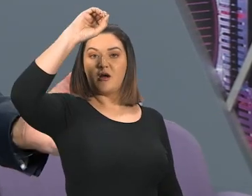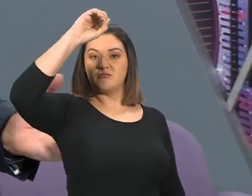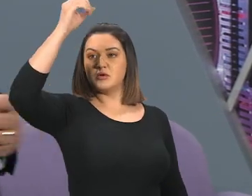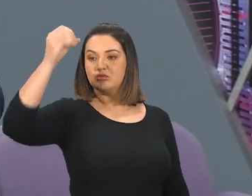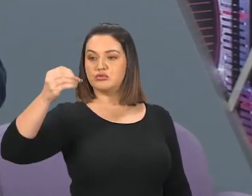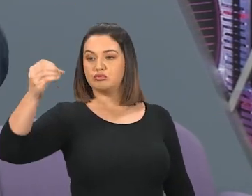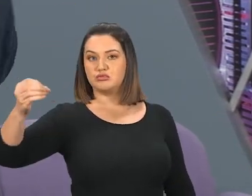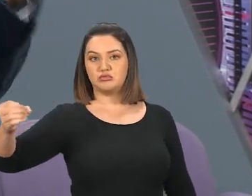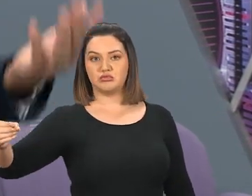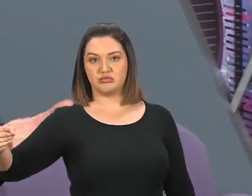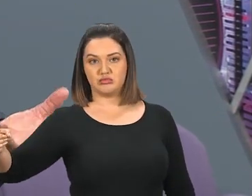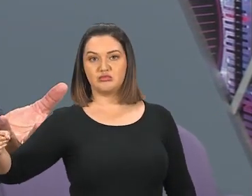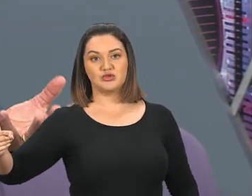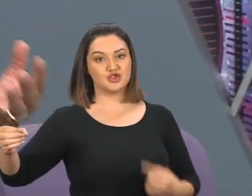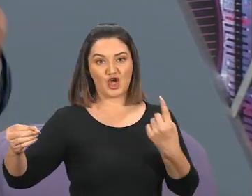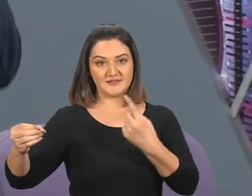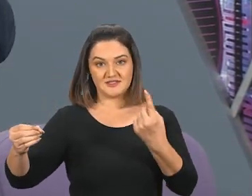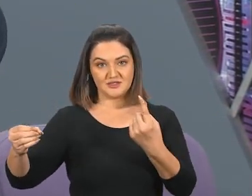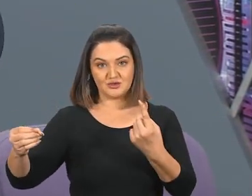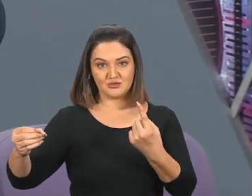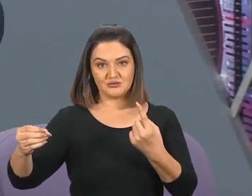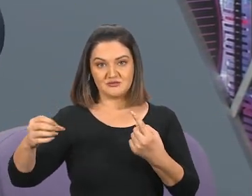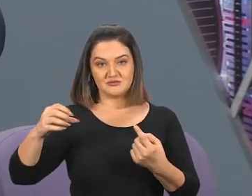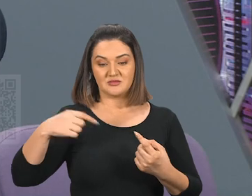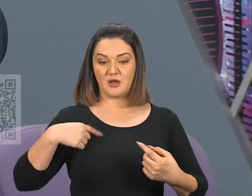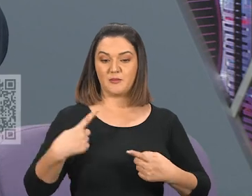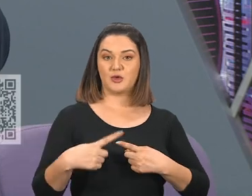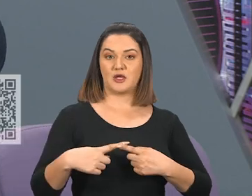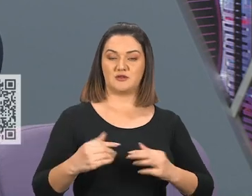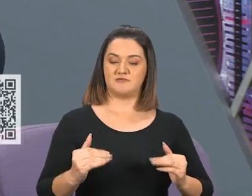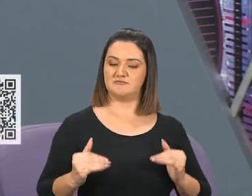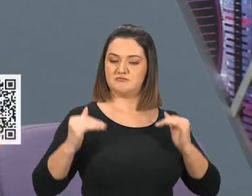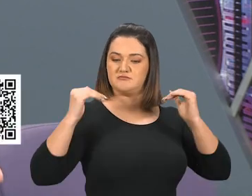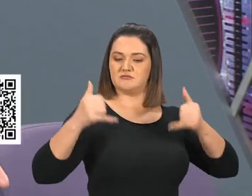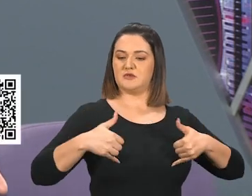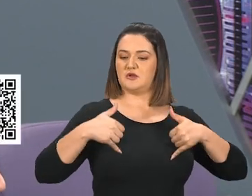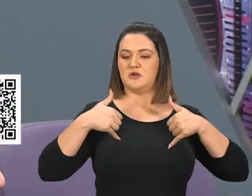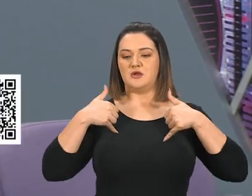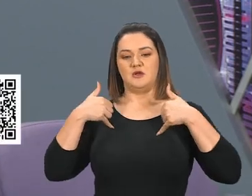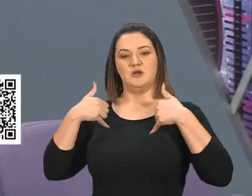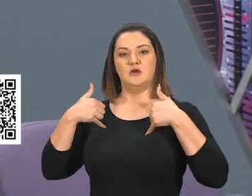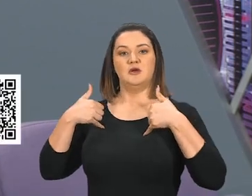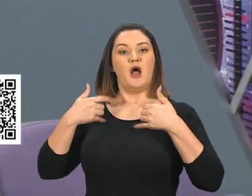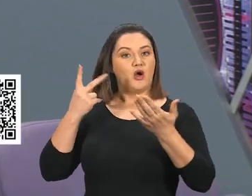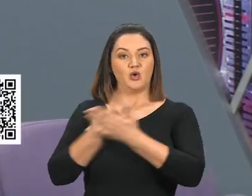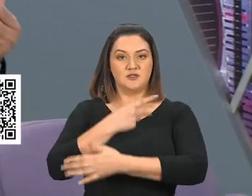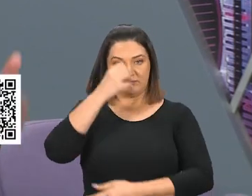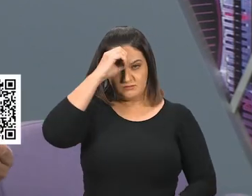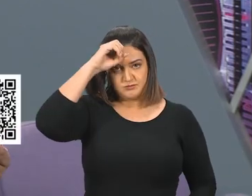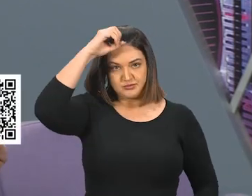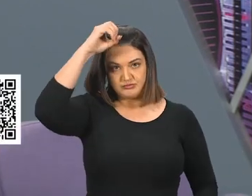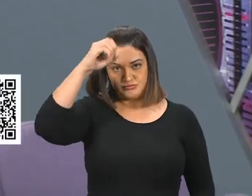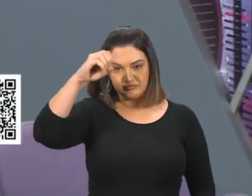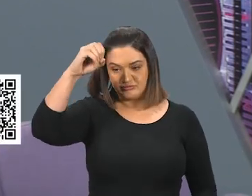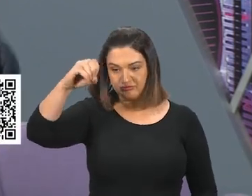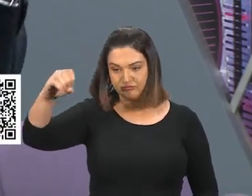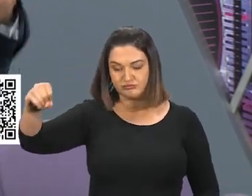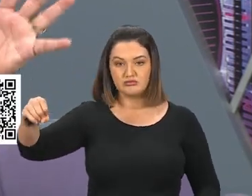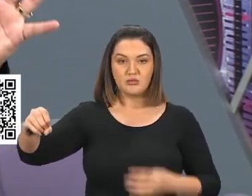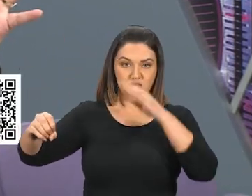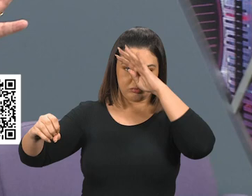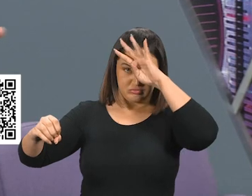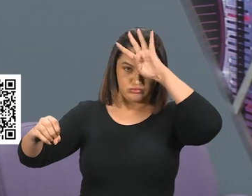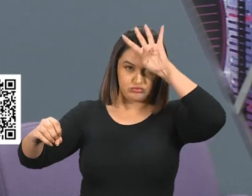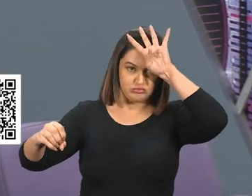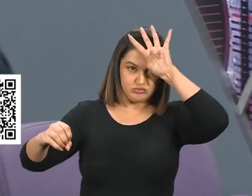sua vitória, No auge da sua conquista, O único chifre que o bode tinha, Quebrou sozinho, E no lugar dele saíram quatro chifres, Para os